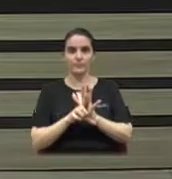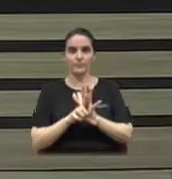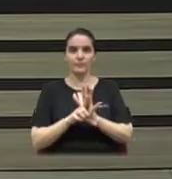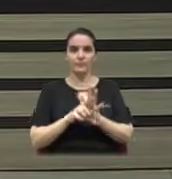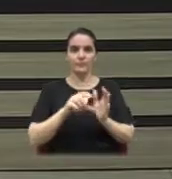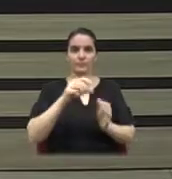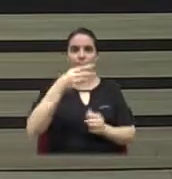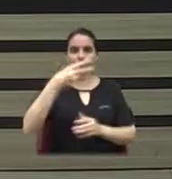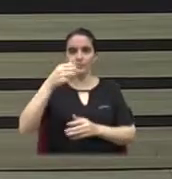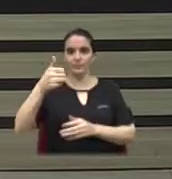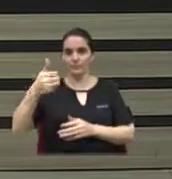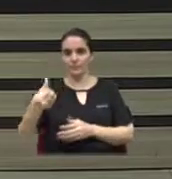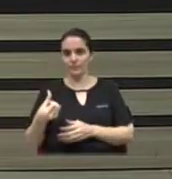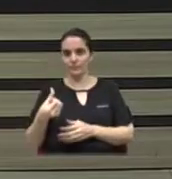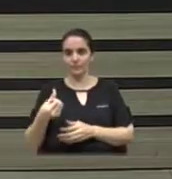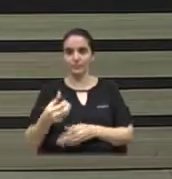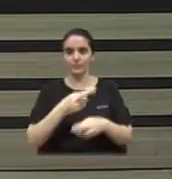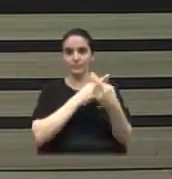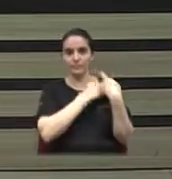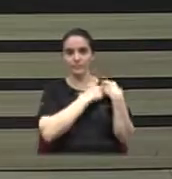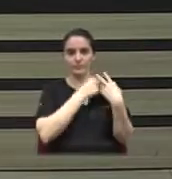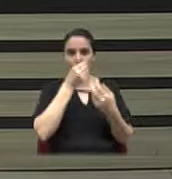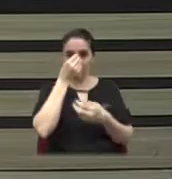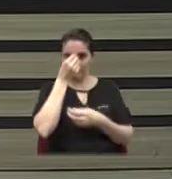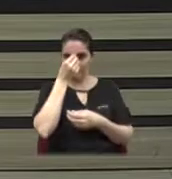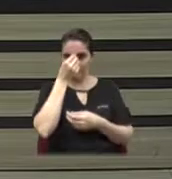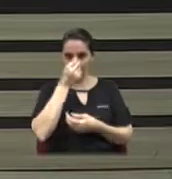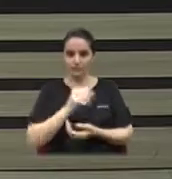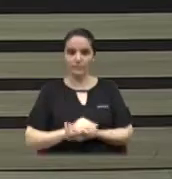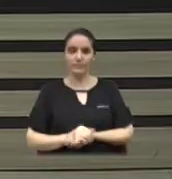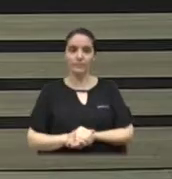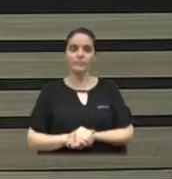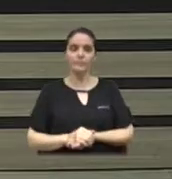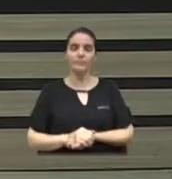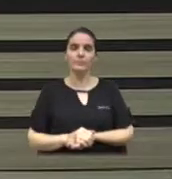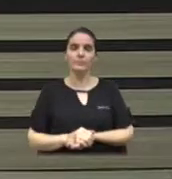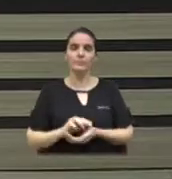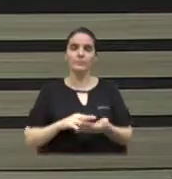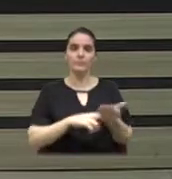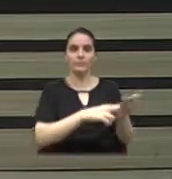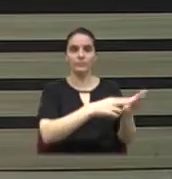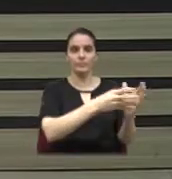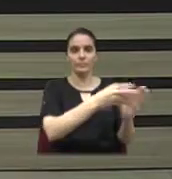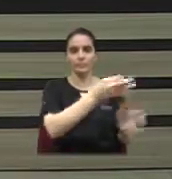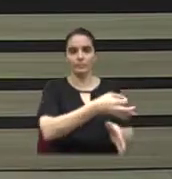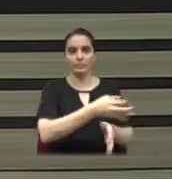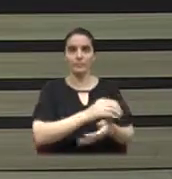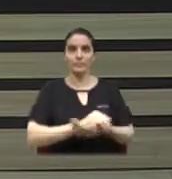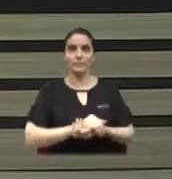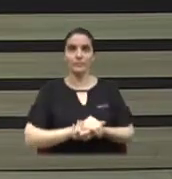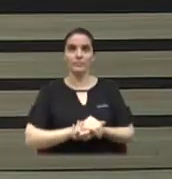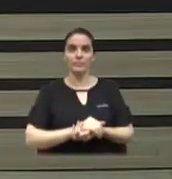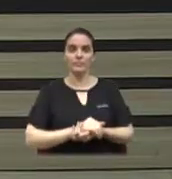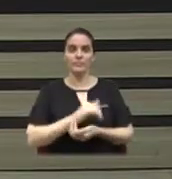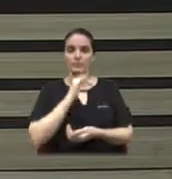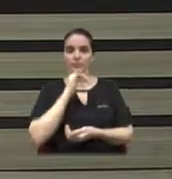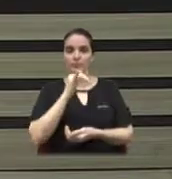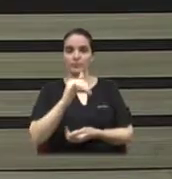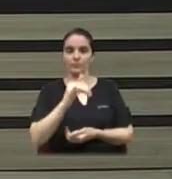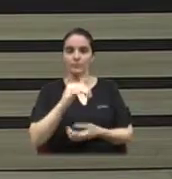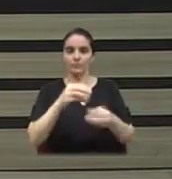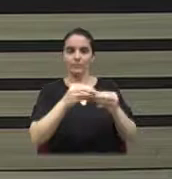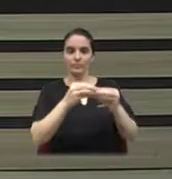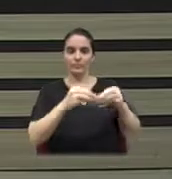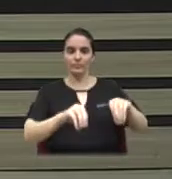.16.2017. Vereador Jorge de Freitas. Encaminhe-se as comissões competentes. E esta emenda